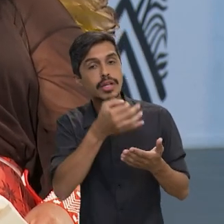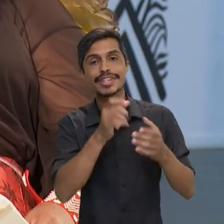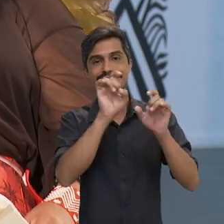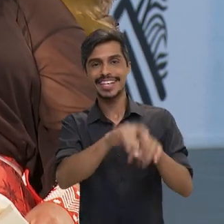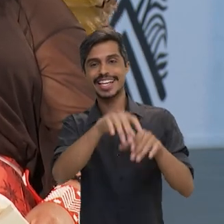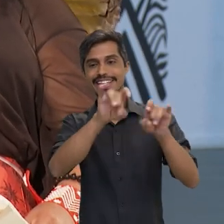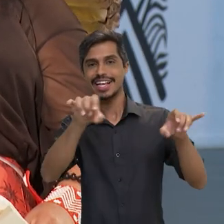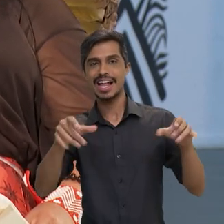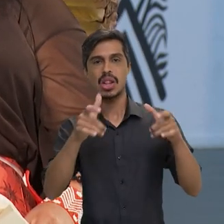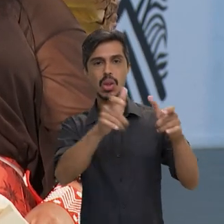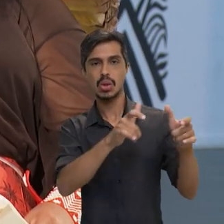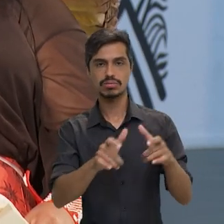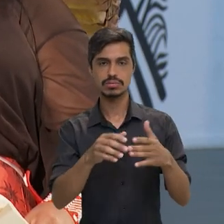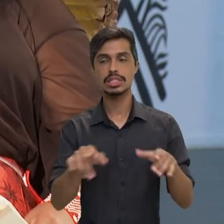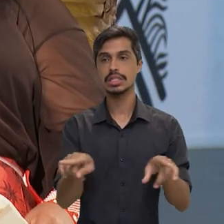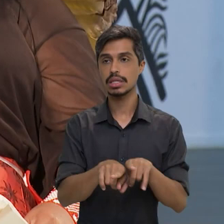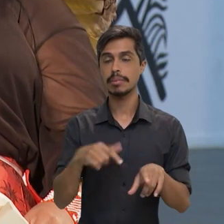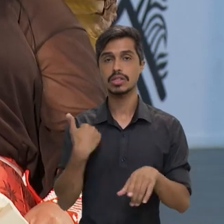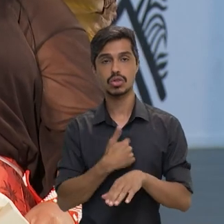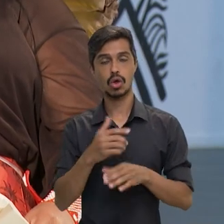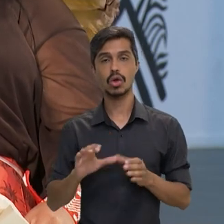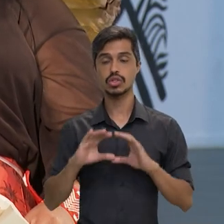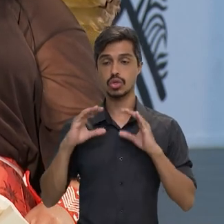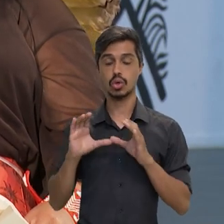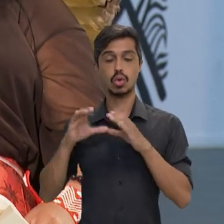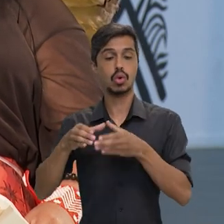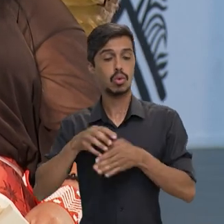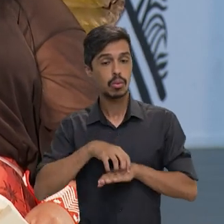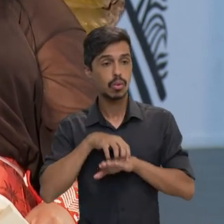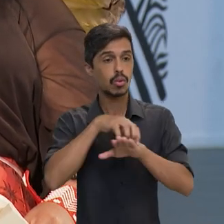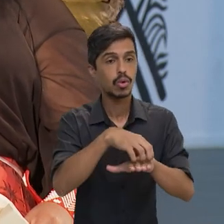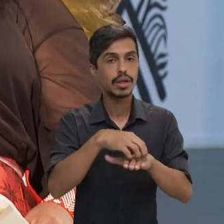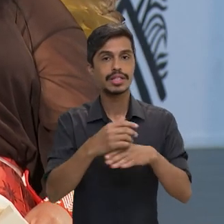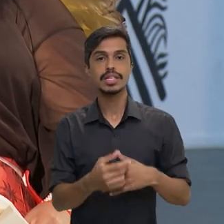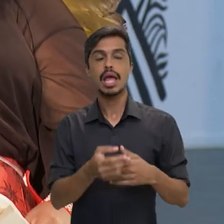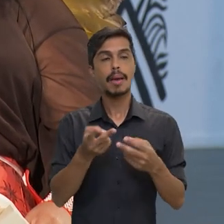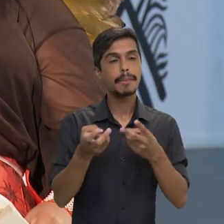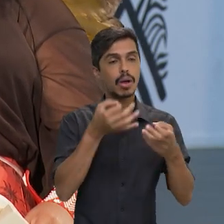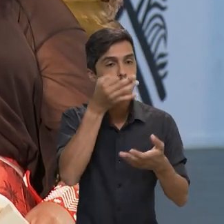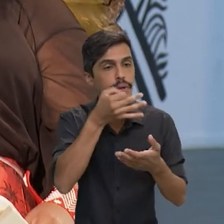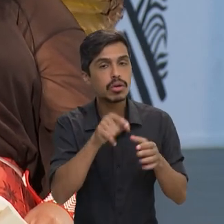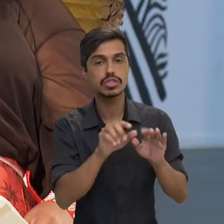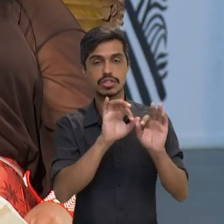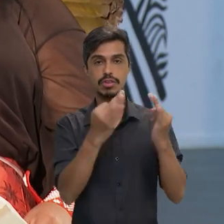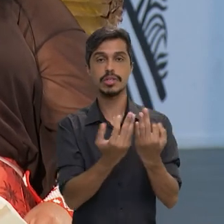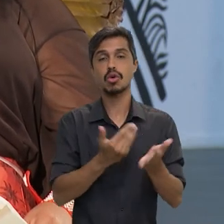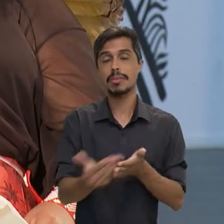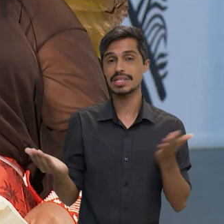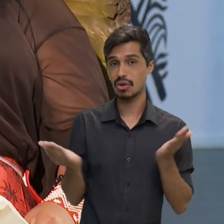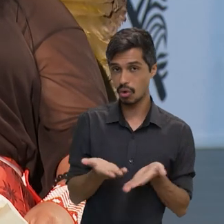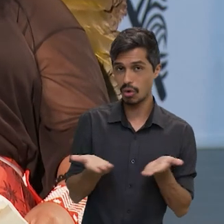nos territórios. Inclusive com as caravanas, né? Que é as caravanas de escuta aparente, que vai começar agora em